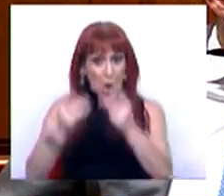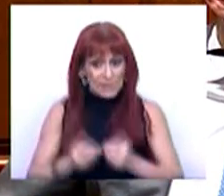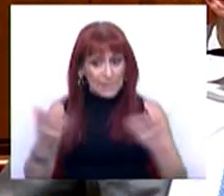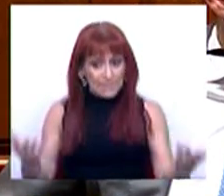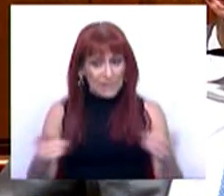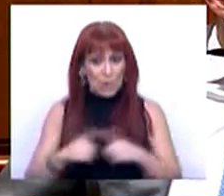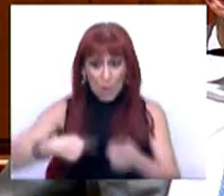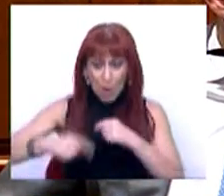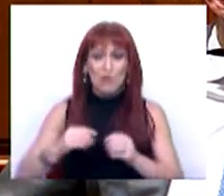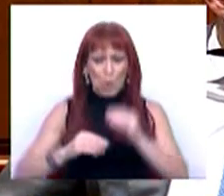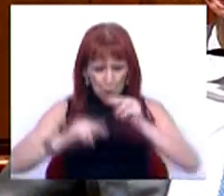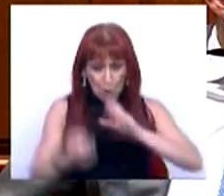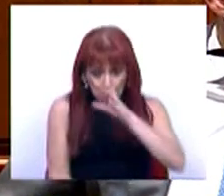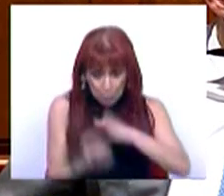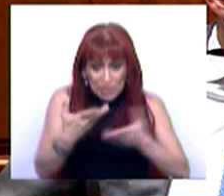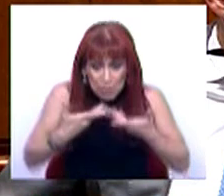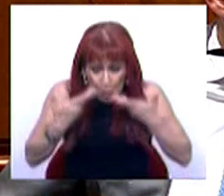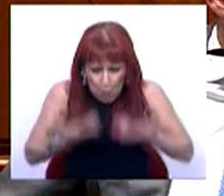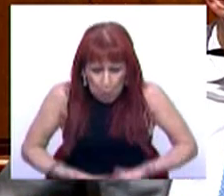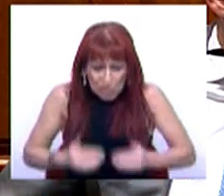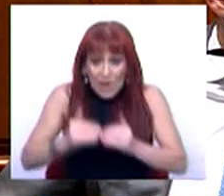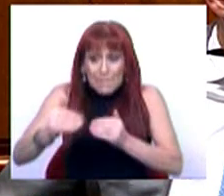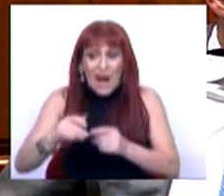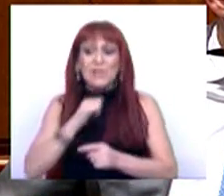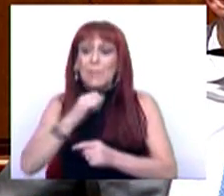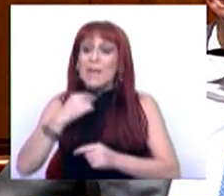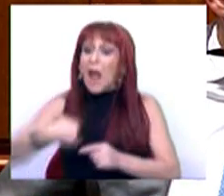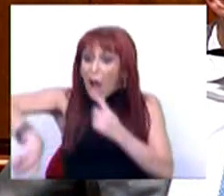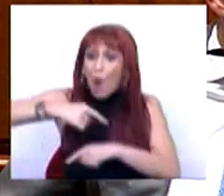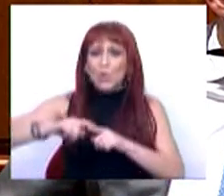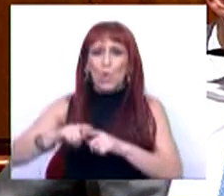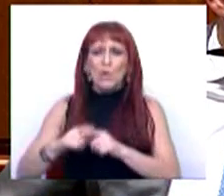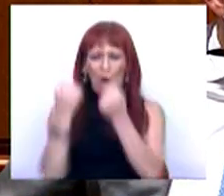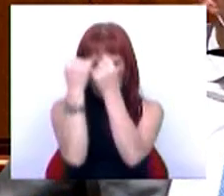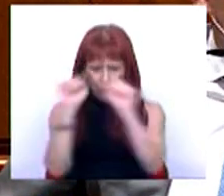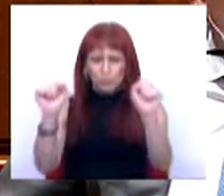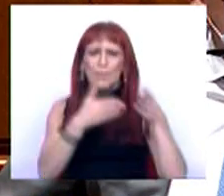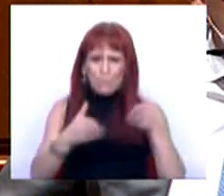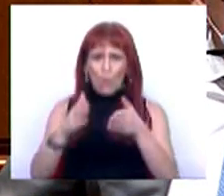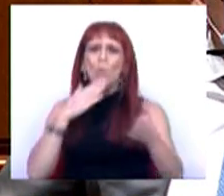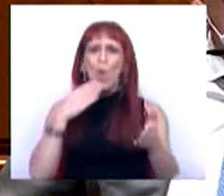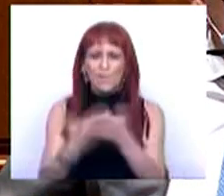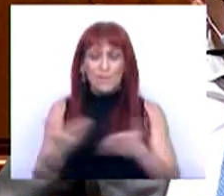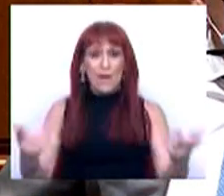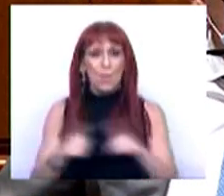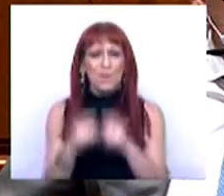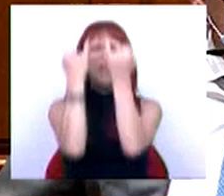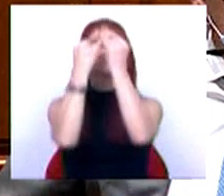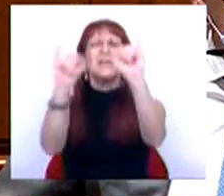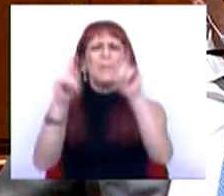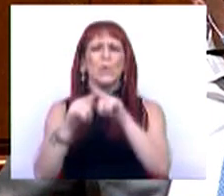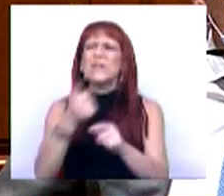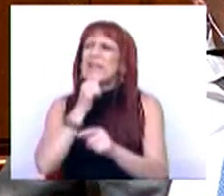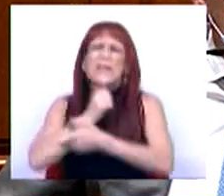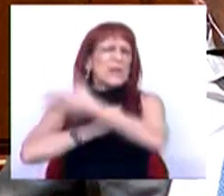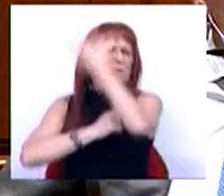que nós construirmos hoje é a margem que nos permitirá, com autonomia estratégica, independente das